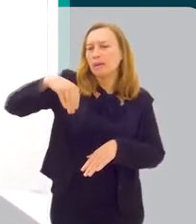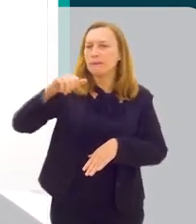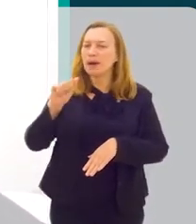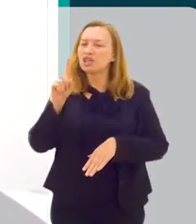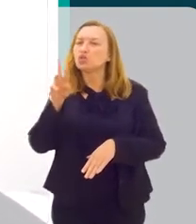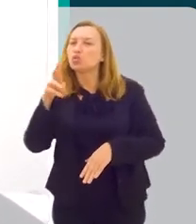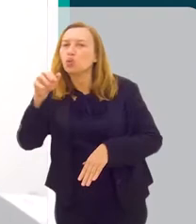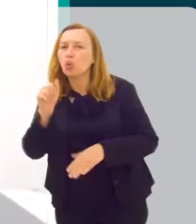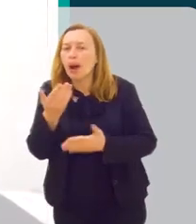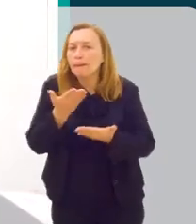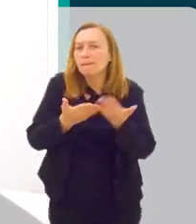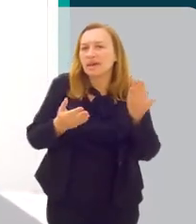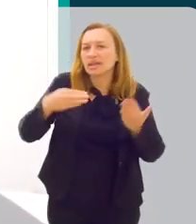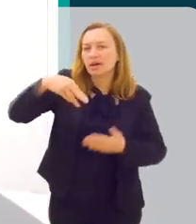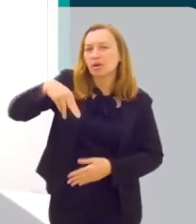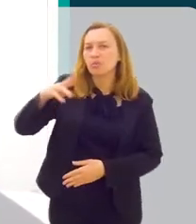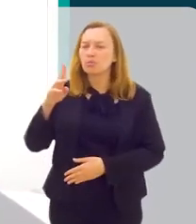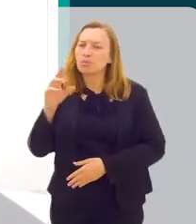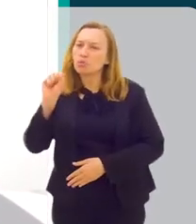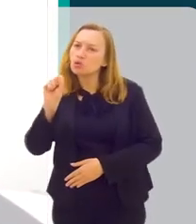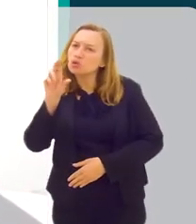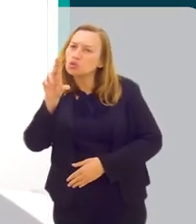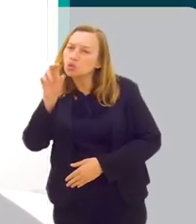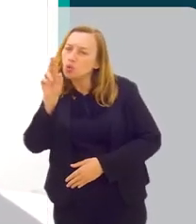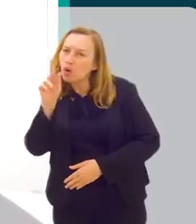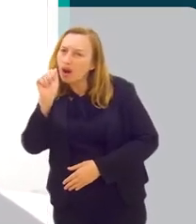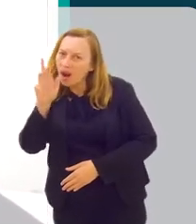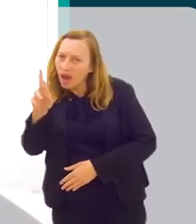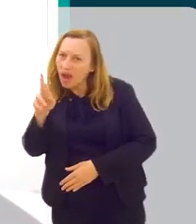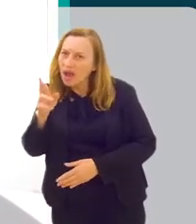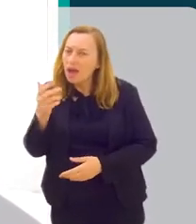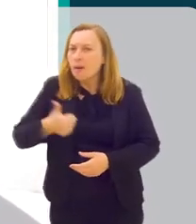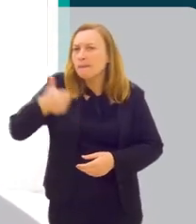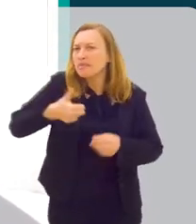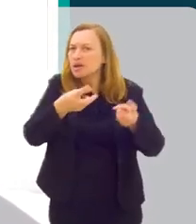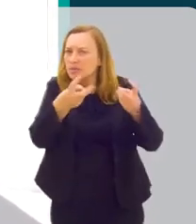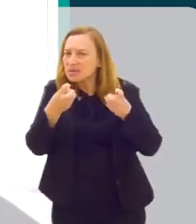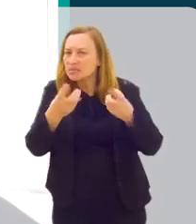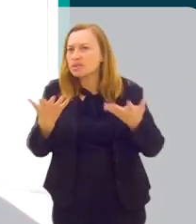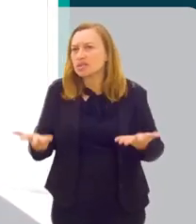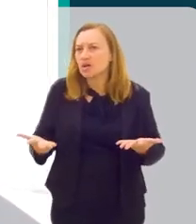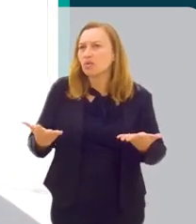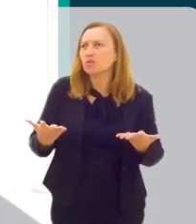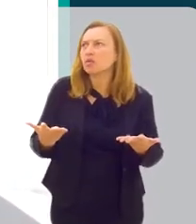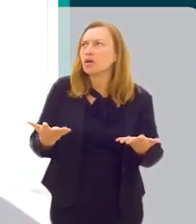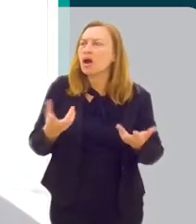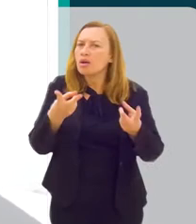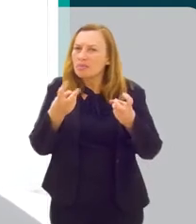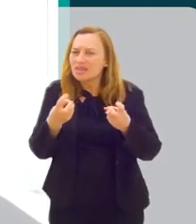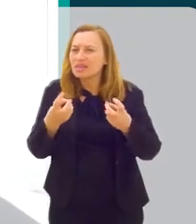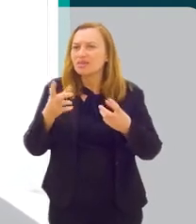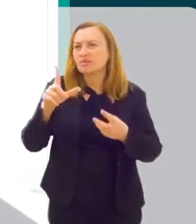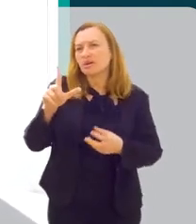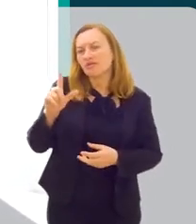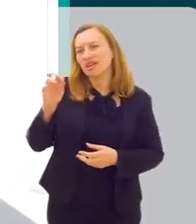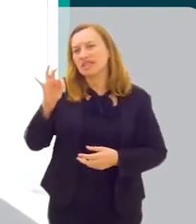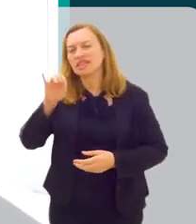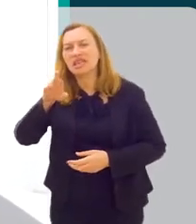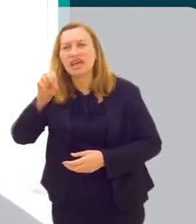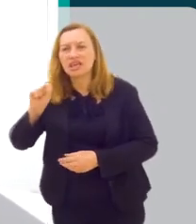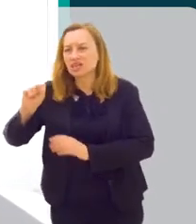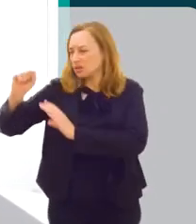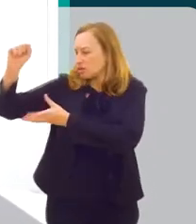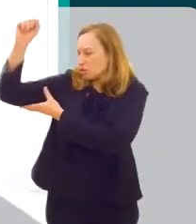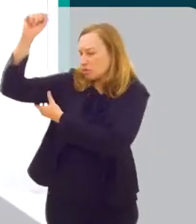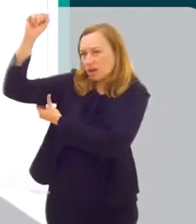A perda muscular. A gente, eu acho que a primeira percepção, perda muscular. A gente percebe uma flacidez